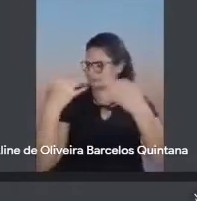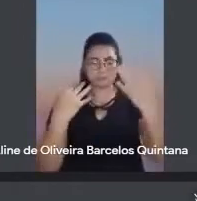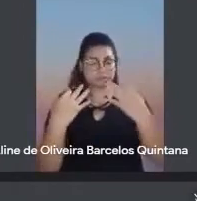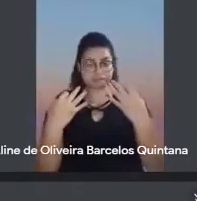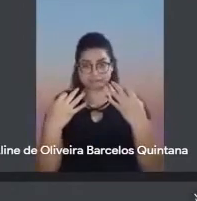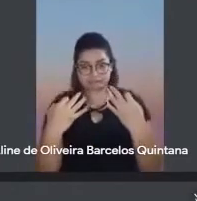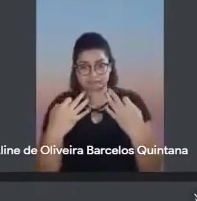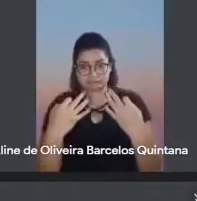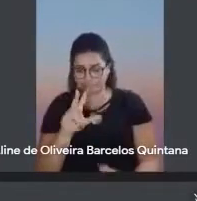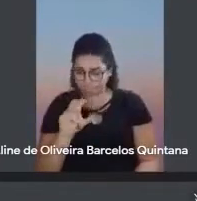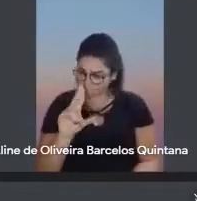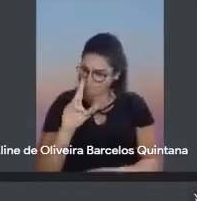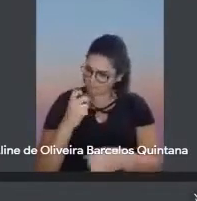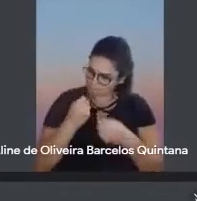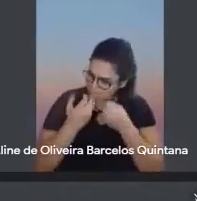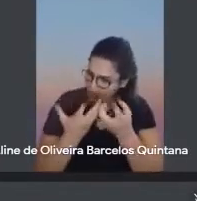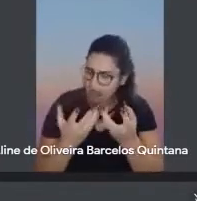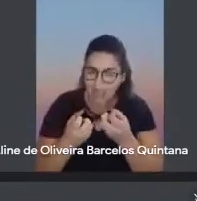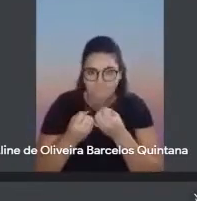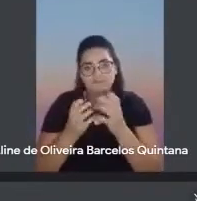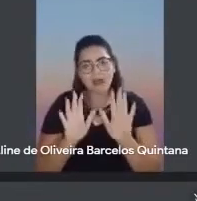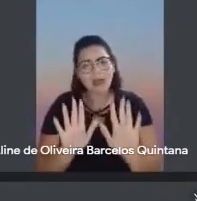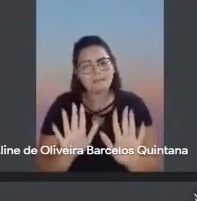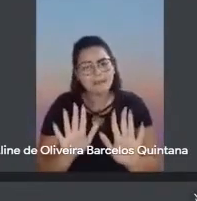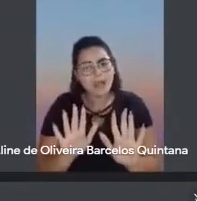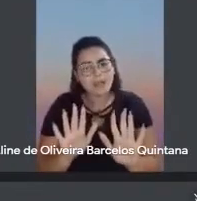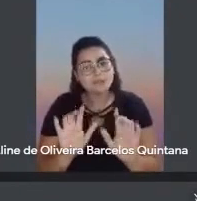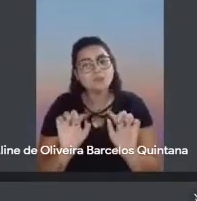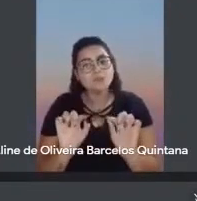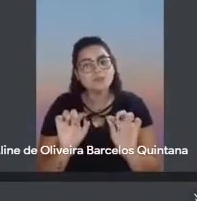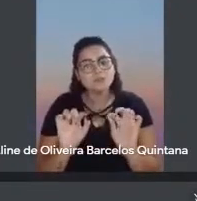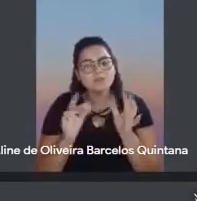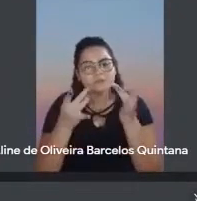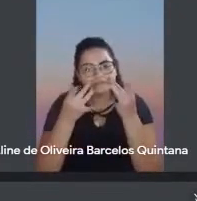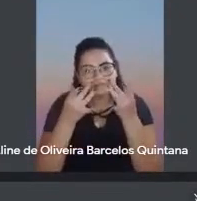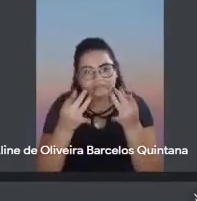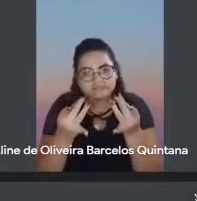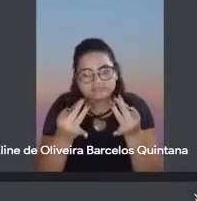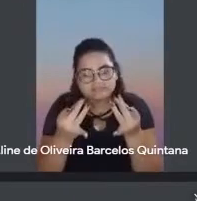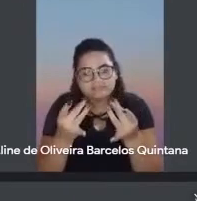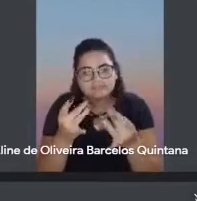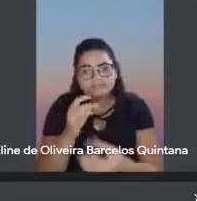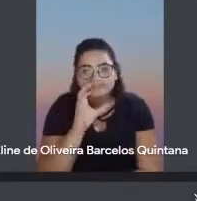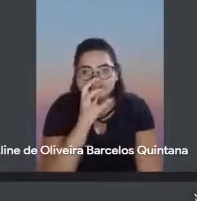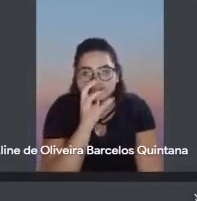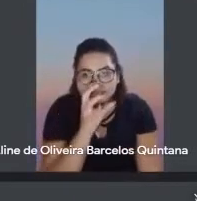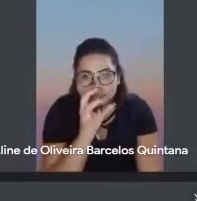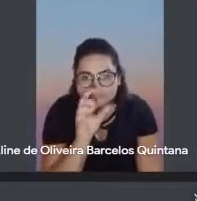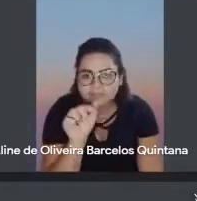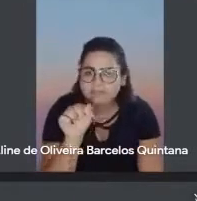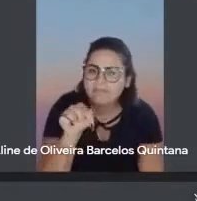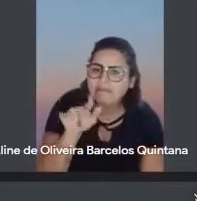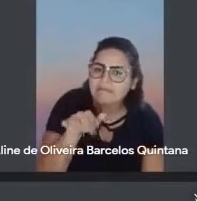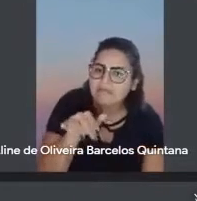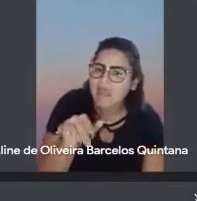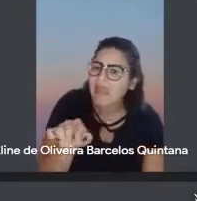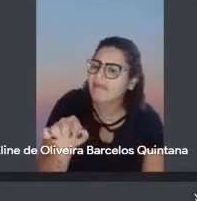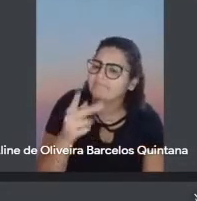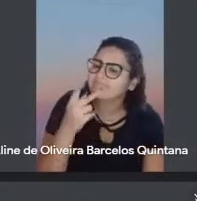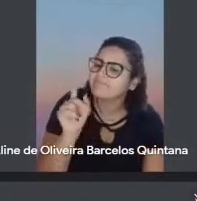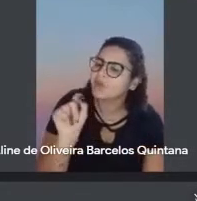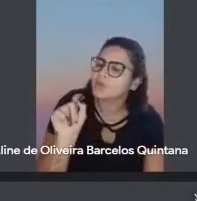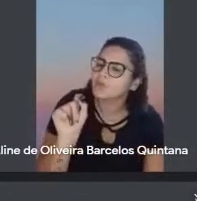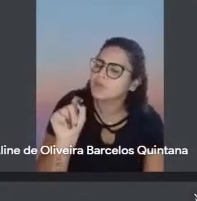eu vou falar, eu vou falar, mas vamos procurar também escutar. Quem é que a gente vai escutar? O que vale a pena ser